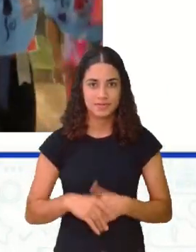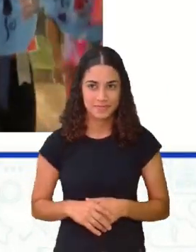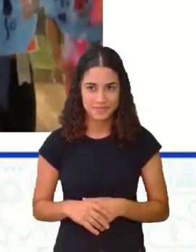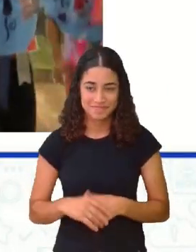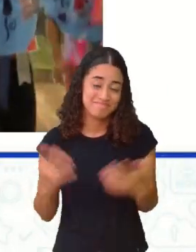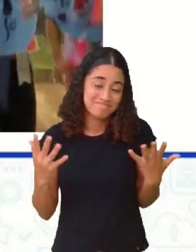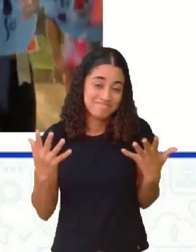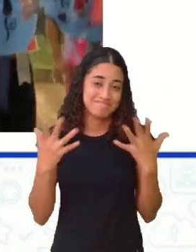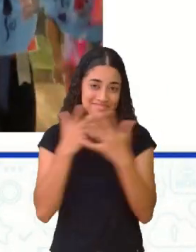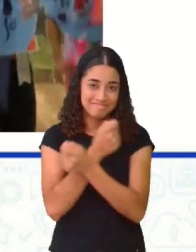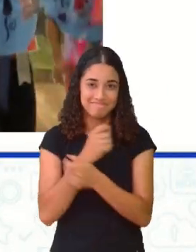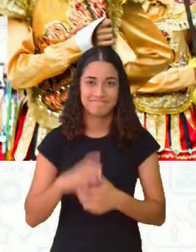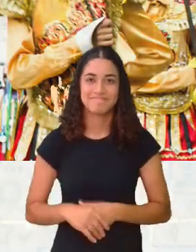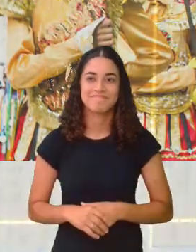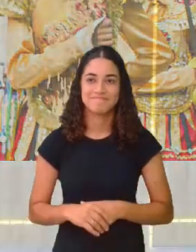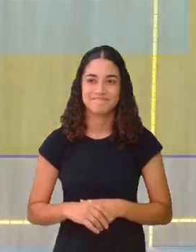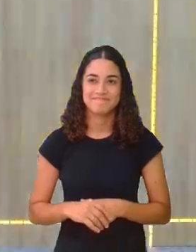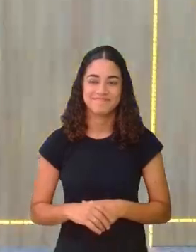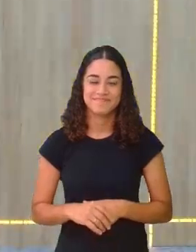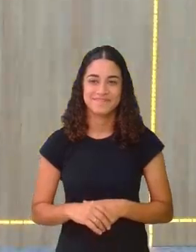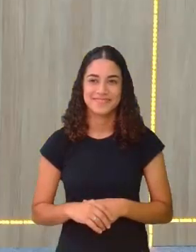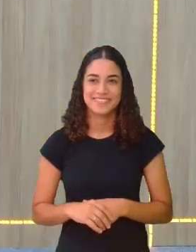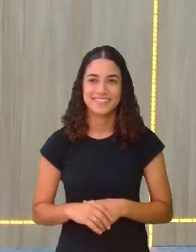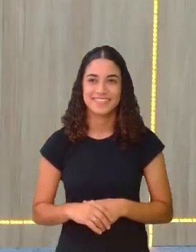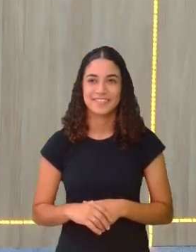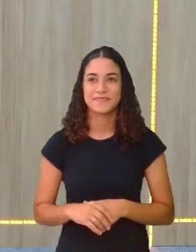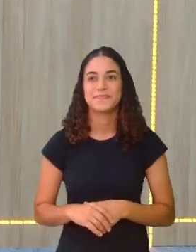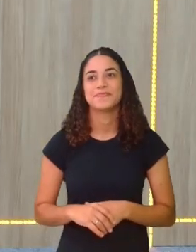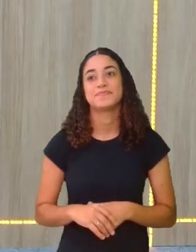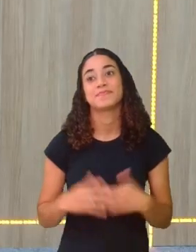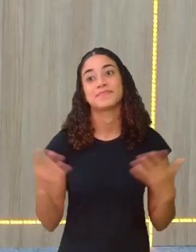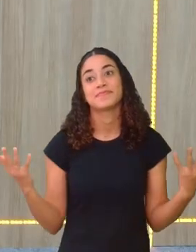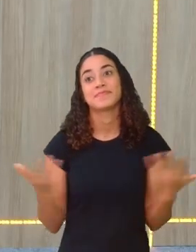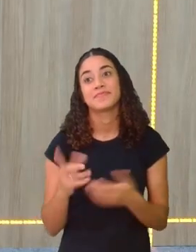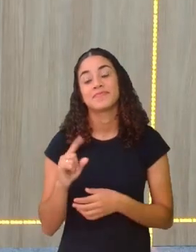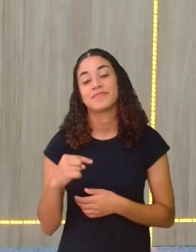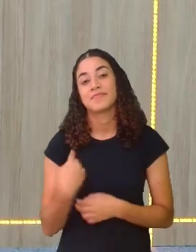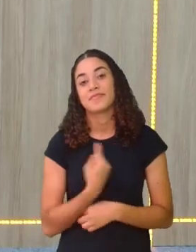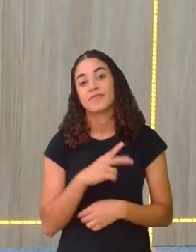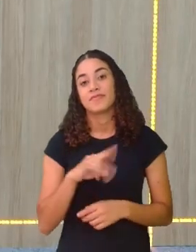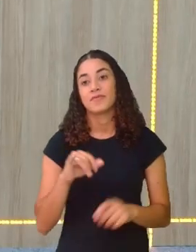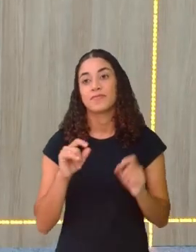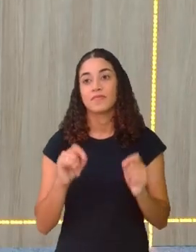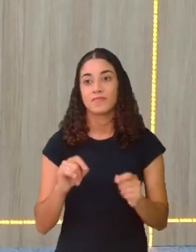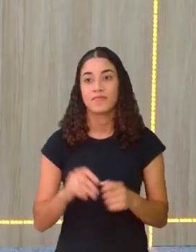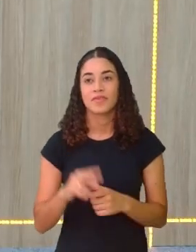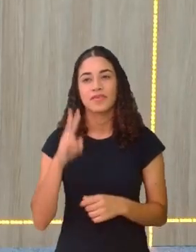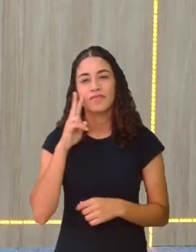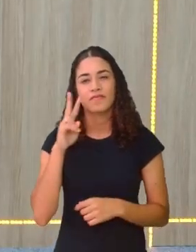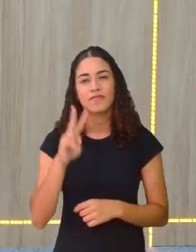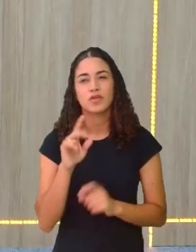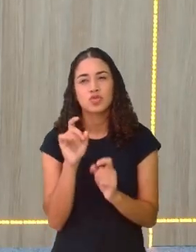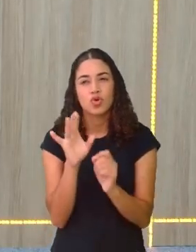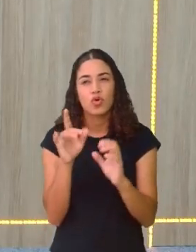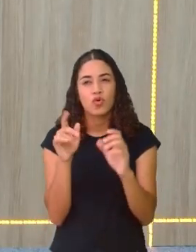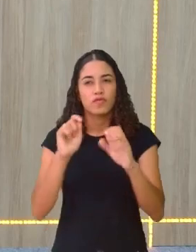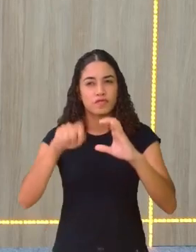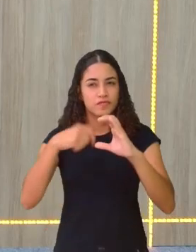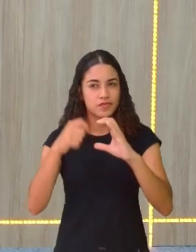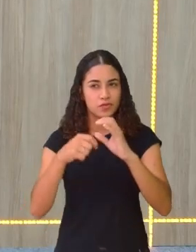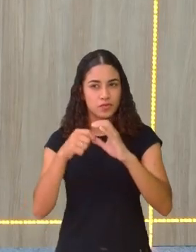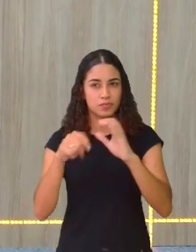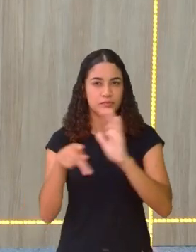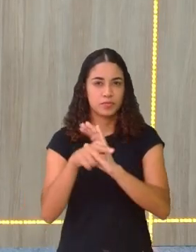Coisa linda, né, gente? Belíssimo. Bom, gente, a gente vai ver só um videozinho do